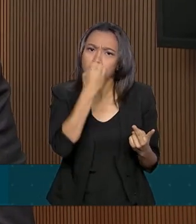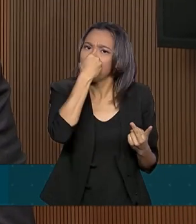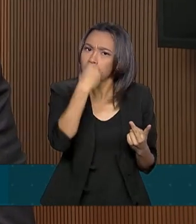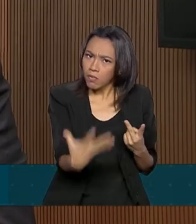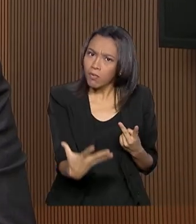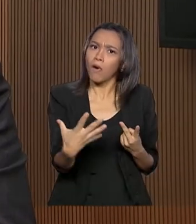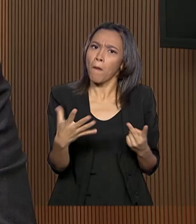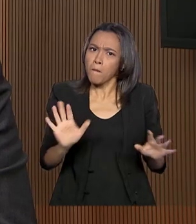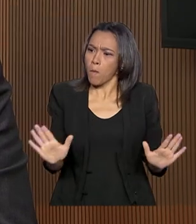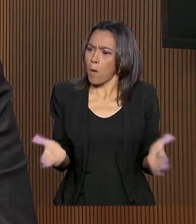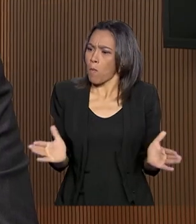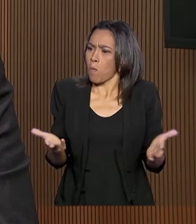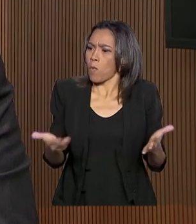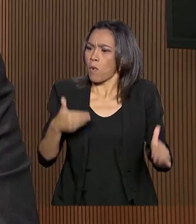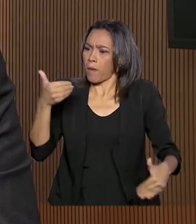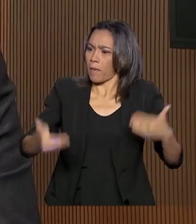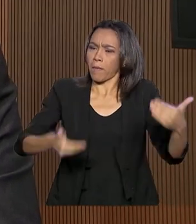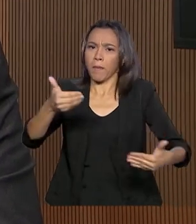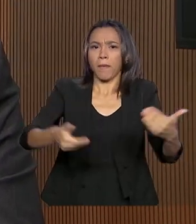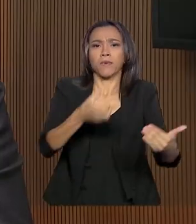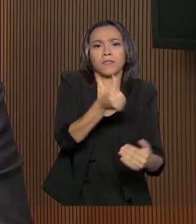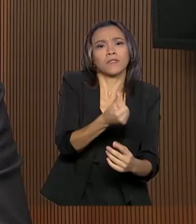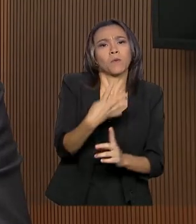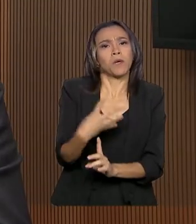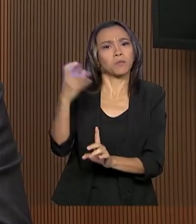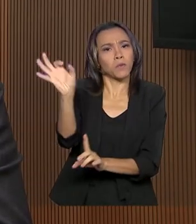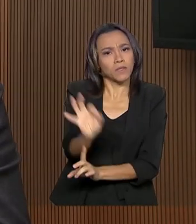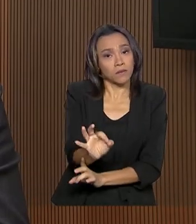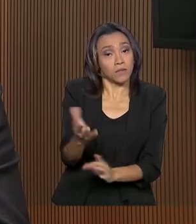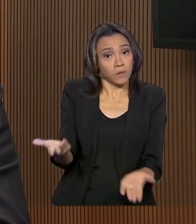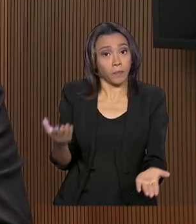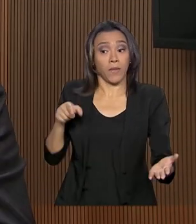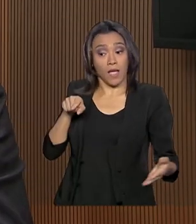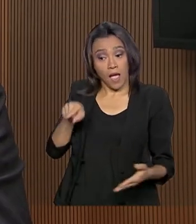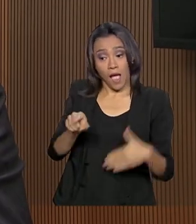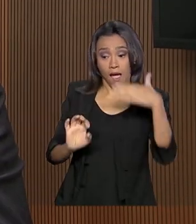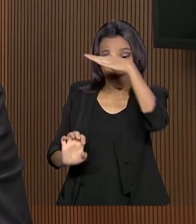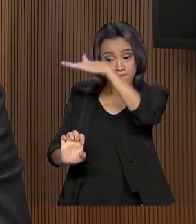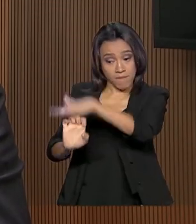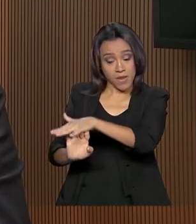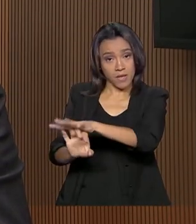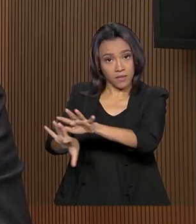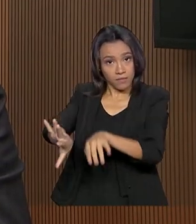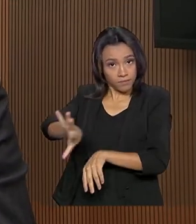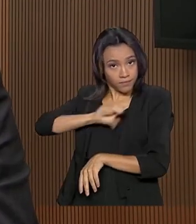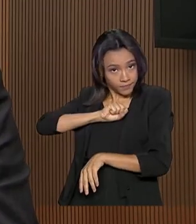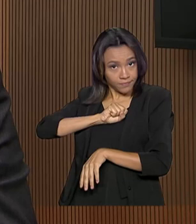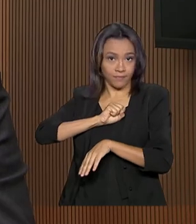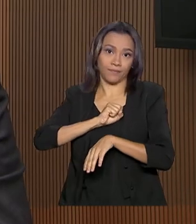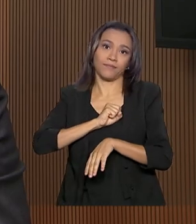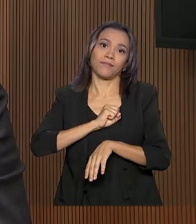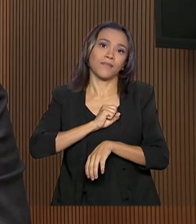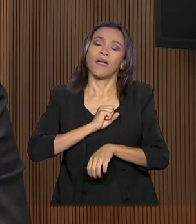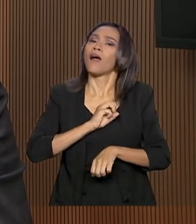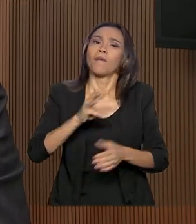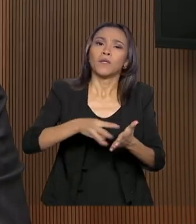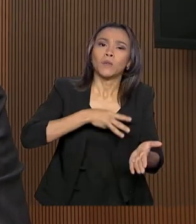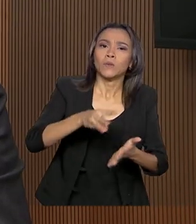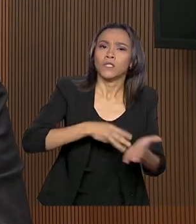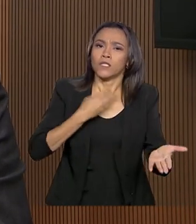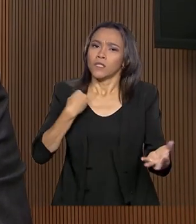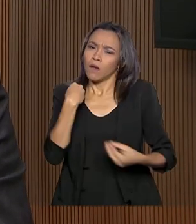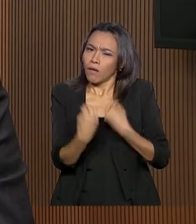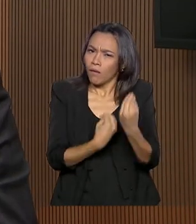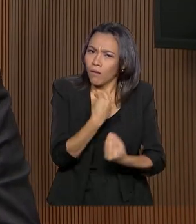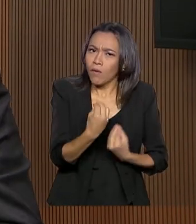produtividade da ordem de 64%. A empresa internaliza a metodologia, ela passa a ter o domínio do processo.